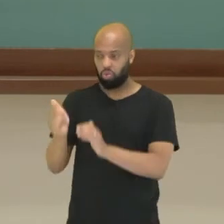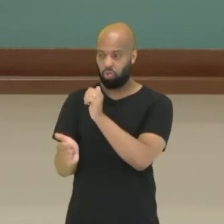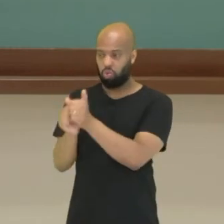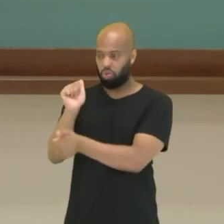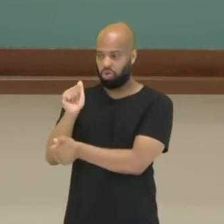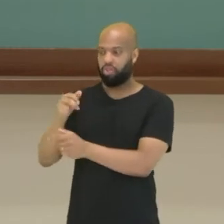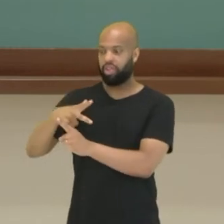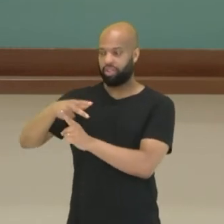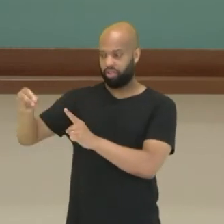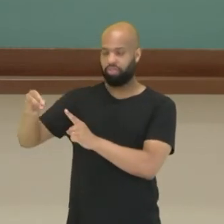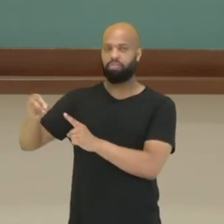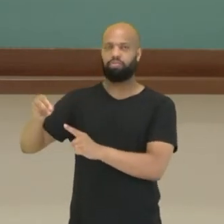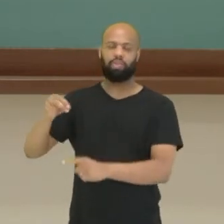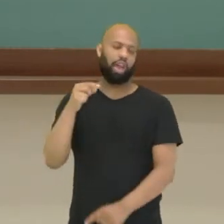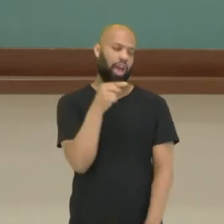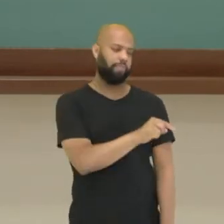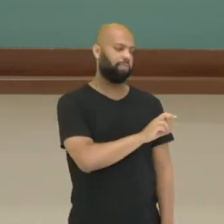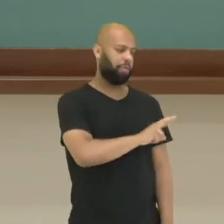no cooperativo, não.